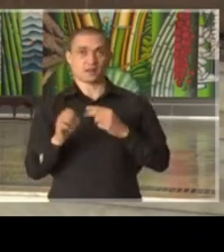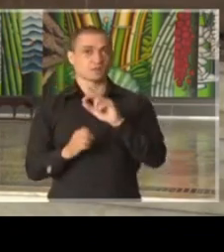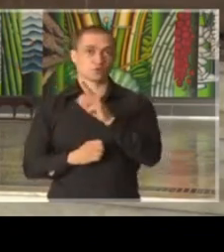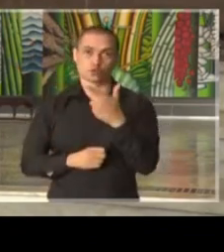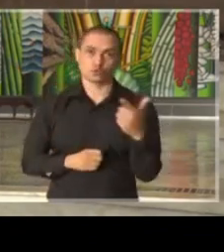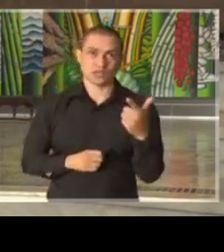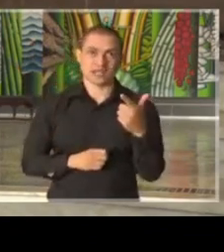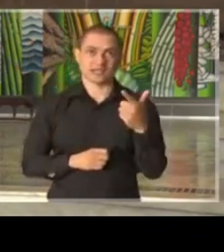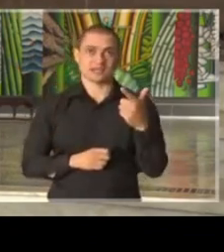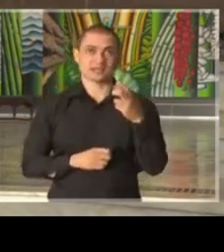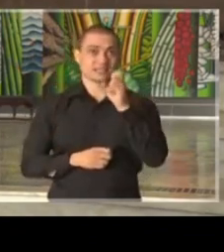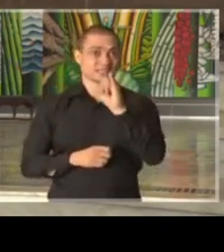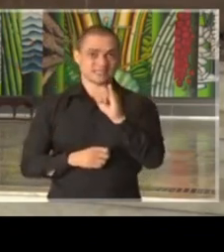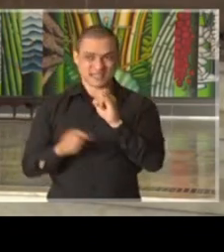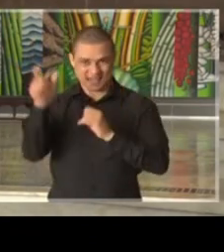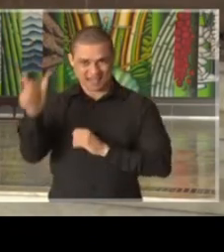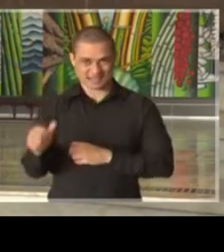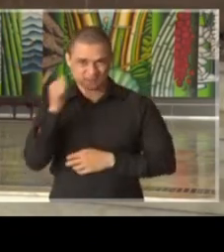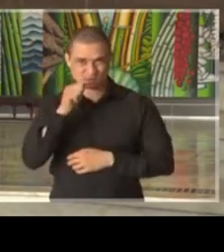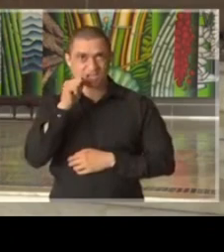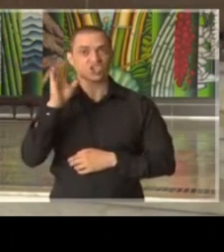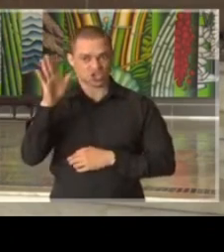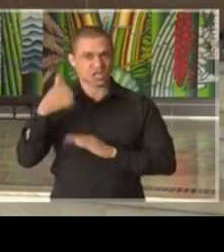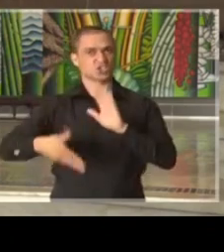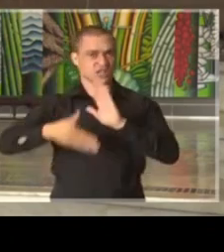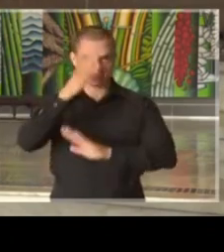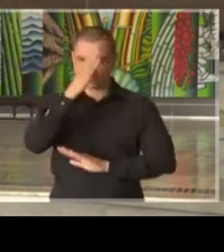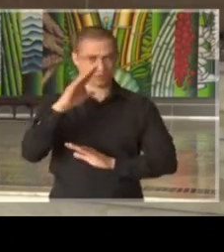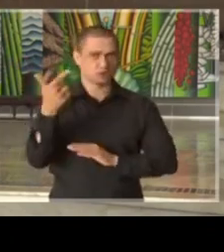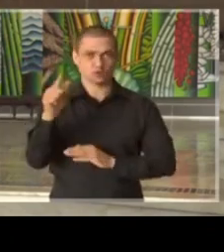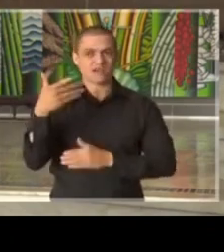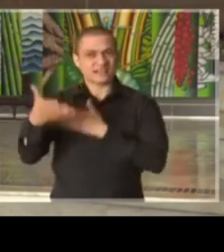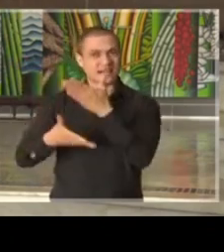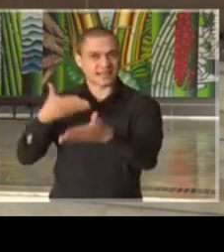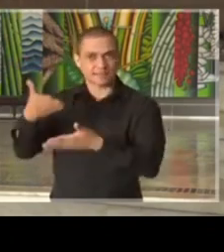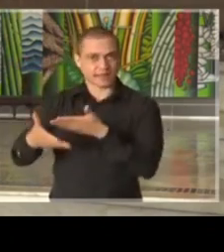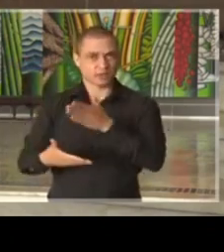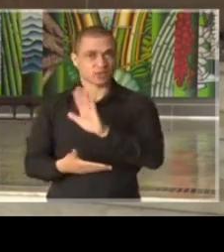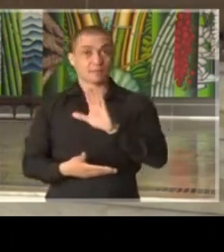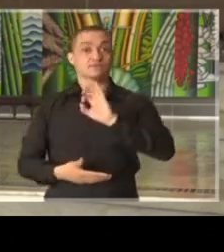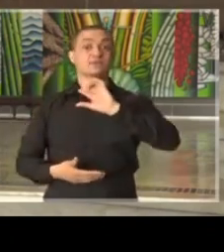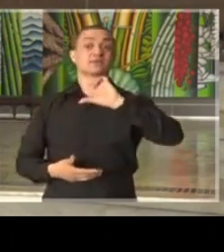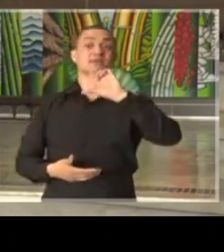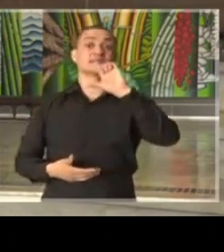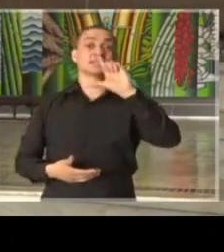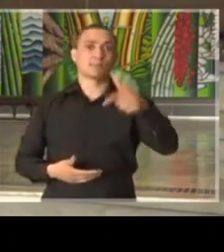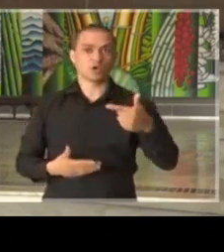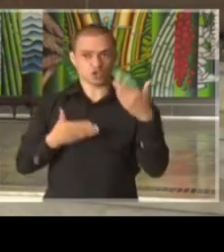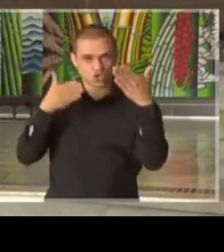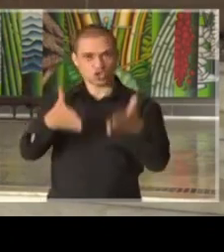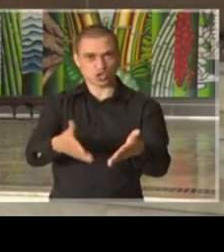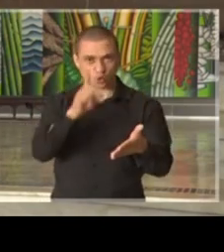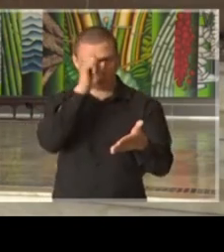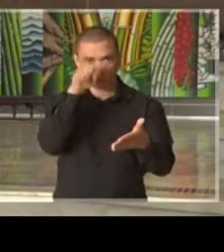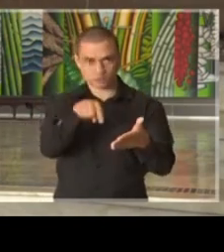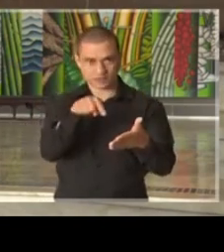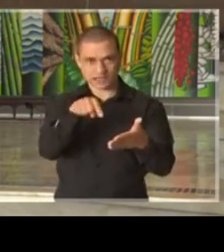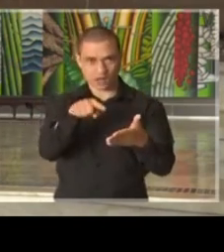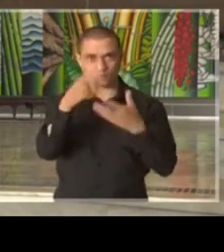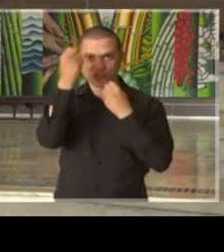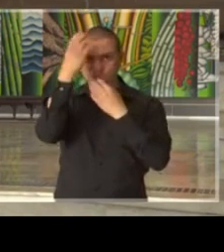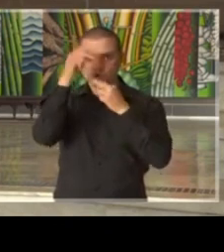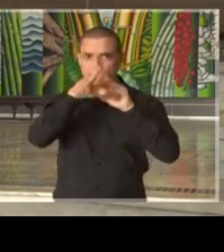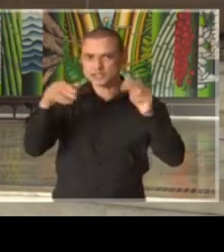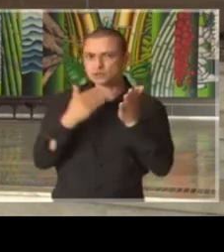assim, nada, ela já tinha saído do sistema, ela já estava em tratamento e, quando foi para o hospital, pelo menos, as informações